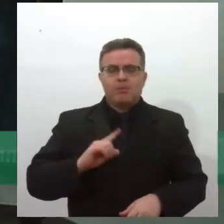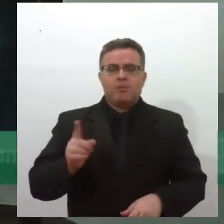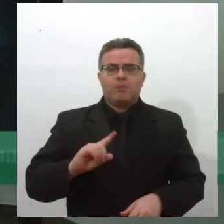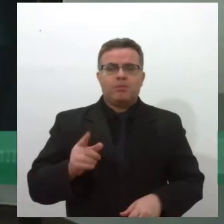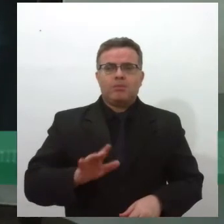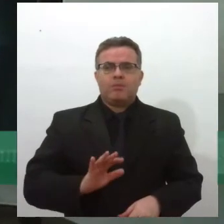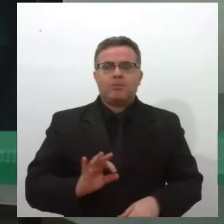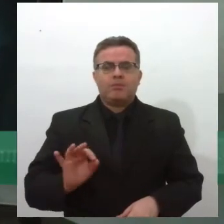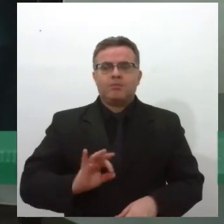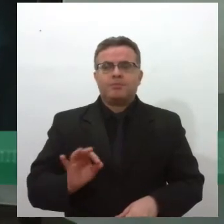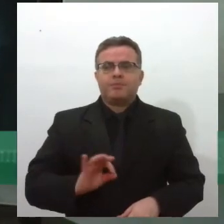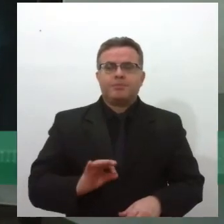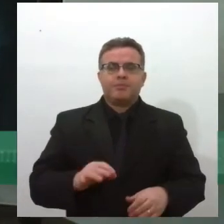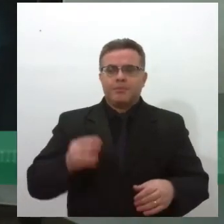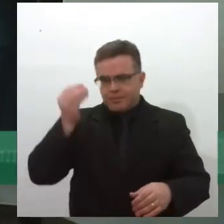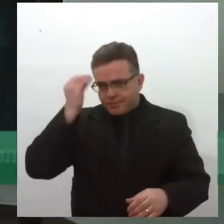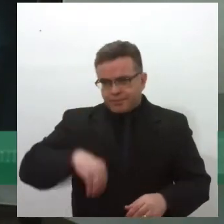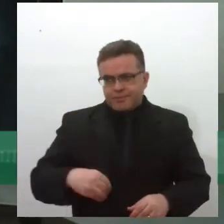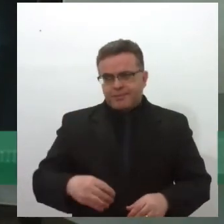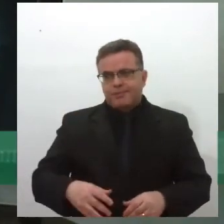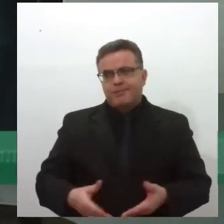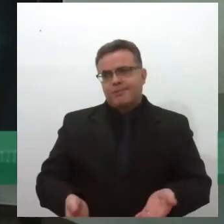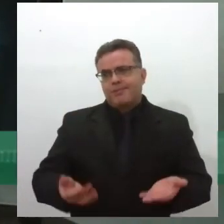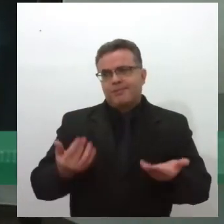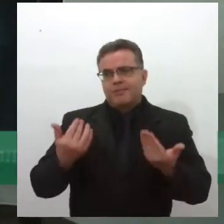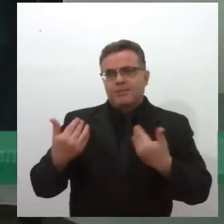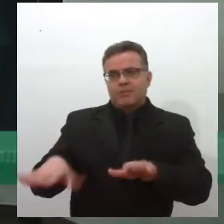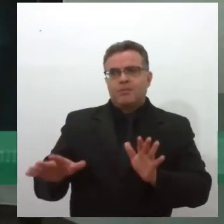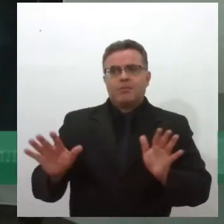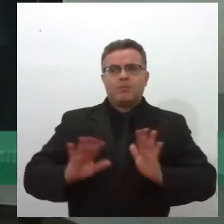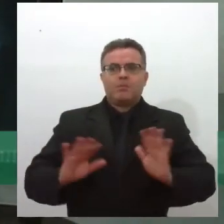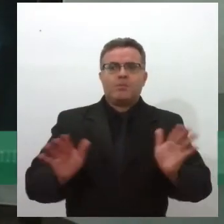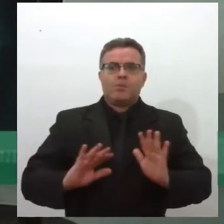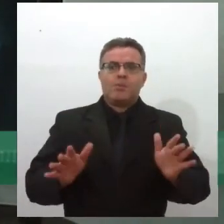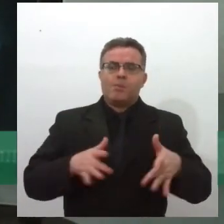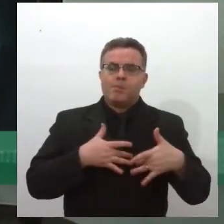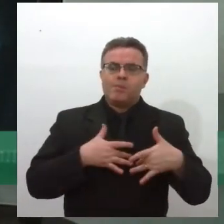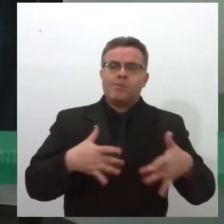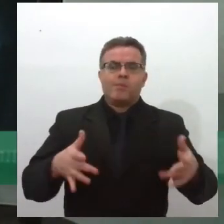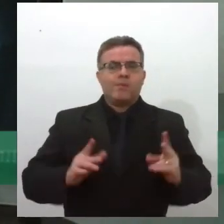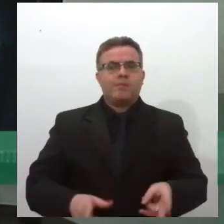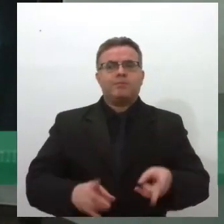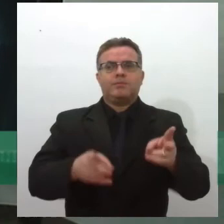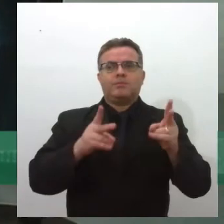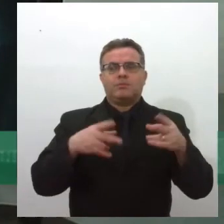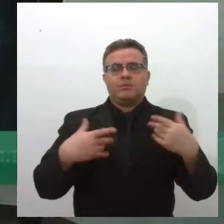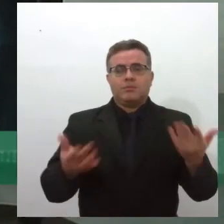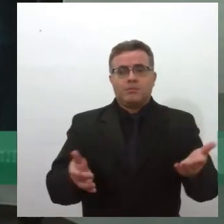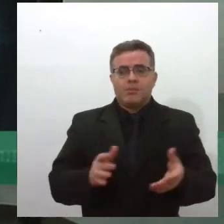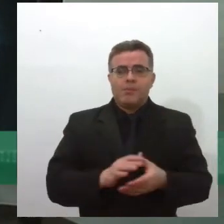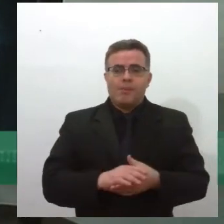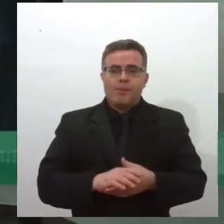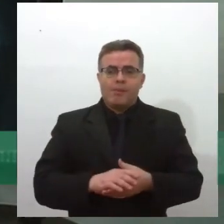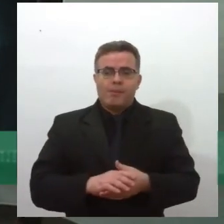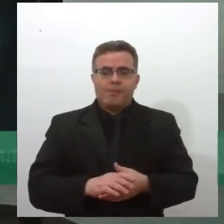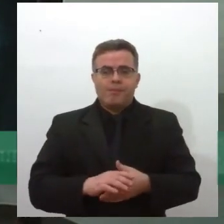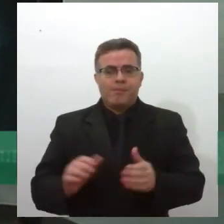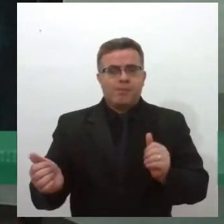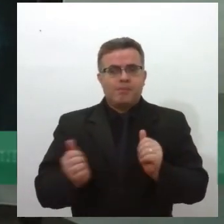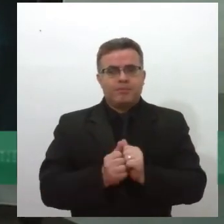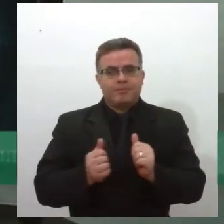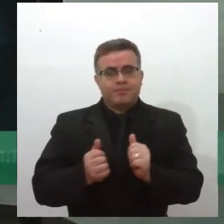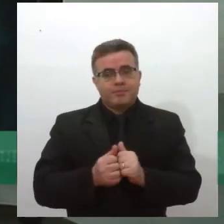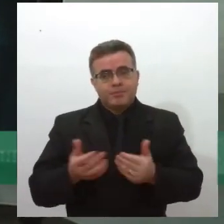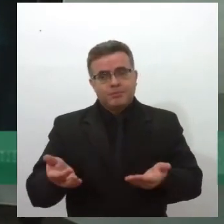palavra, né, mas não desperdice esse órgão, não desperdice toda essa bondade, toda essa generosidade que veio junto com esse